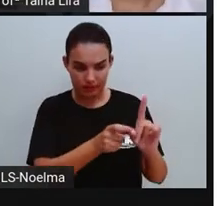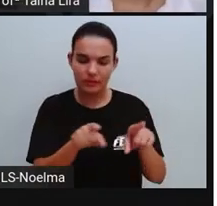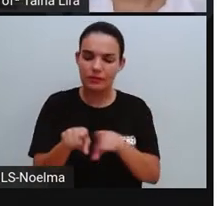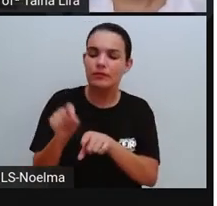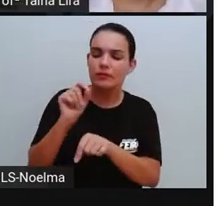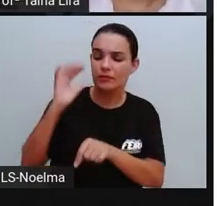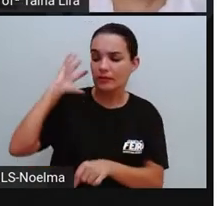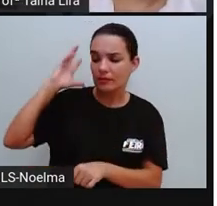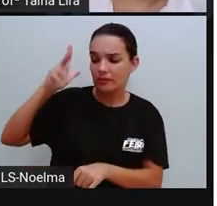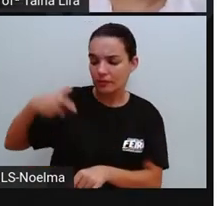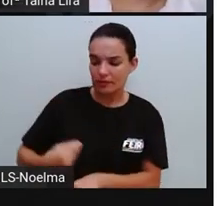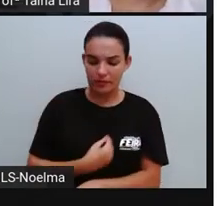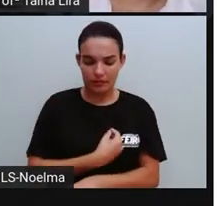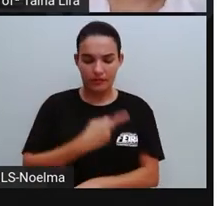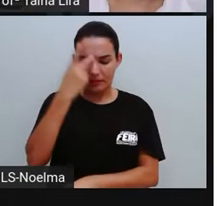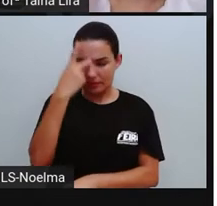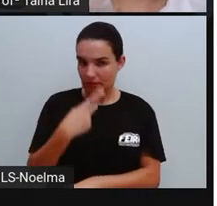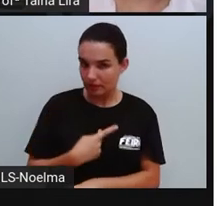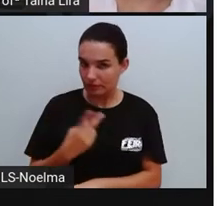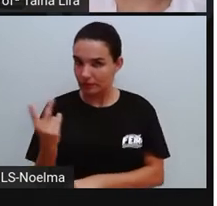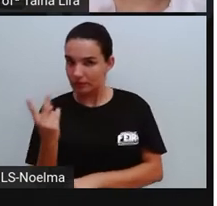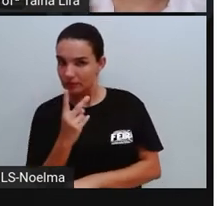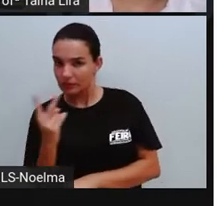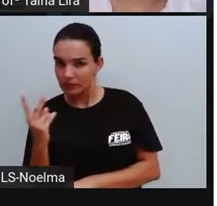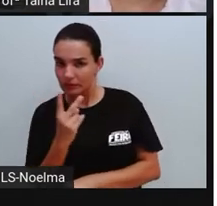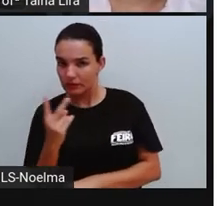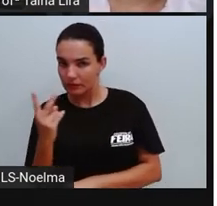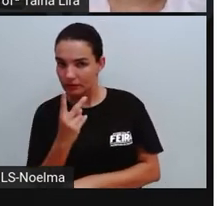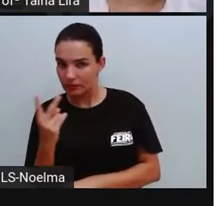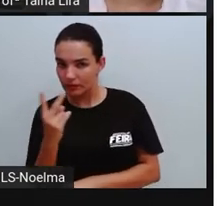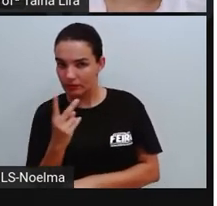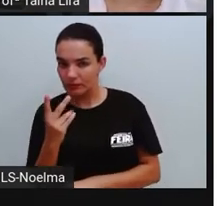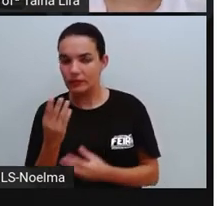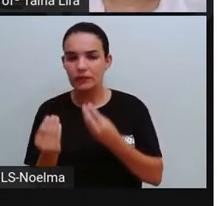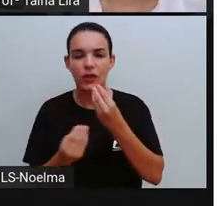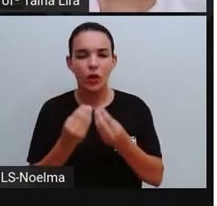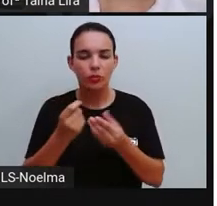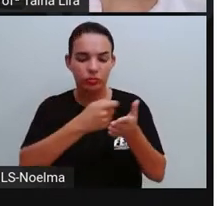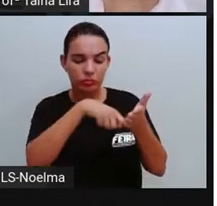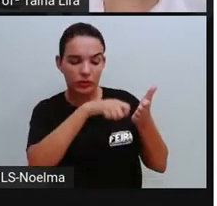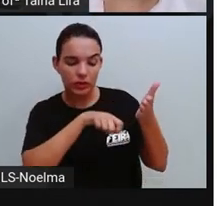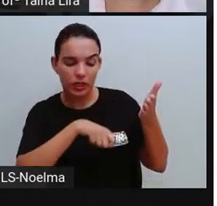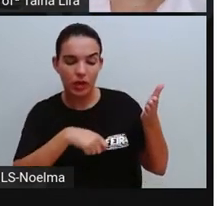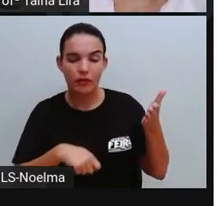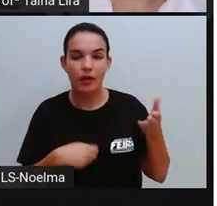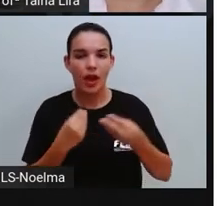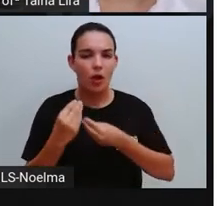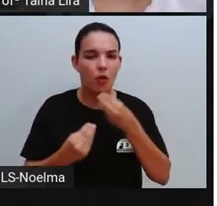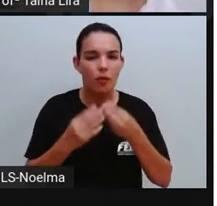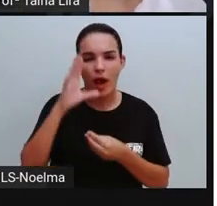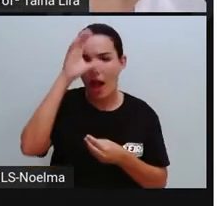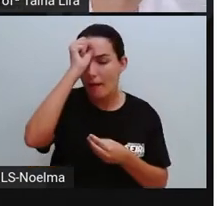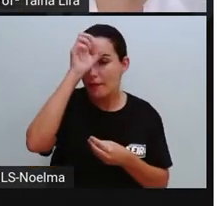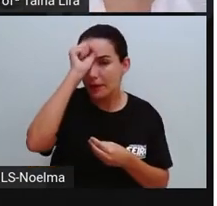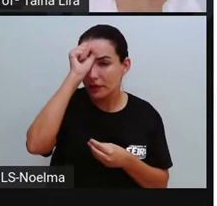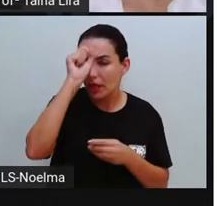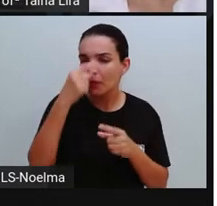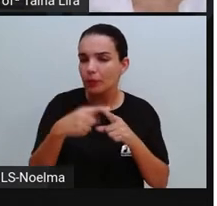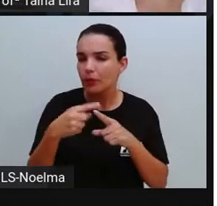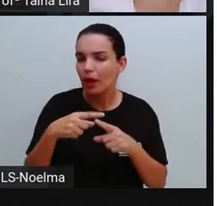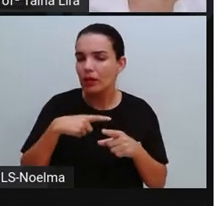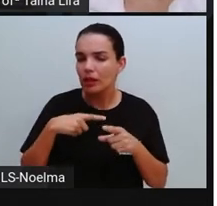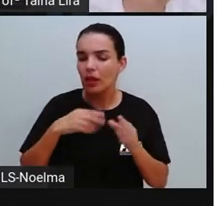quando a gente vai escrever, né? Essa aula de hoje a gente vai falar sobre a produção. Porque a gente tem o objetivo de escrever